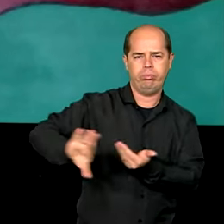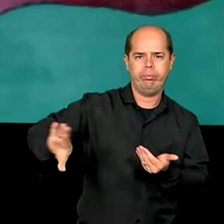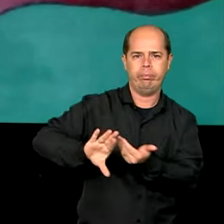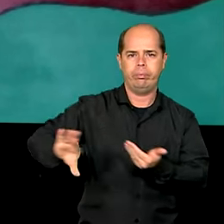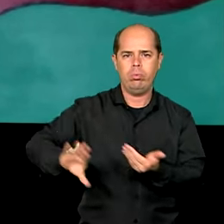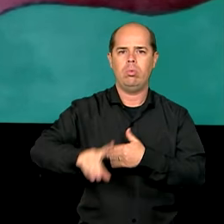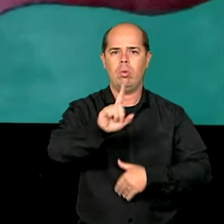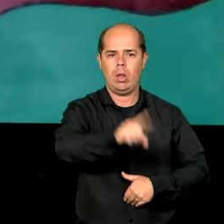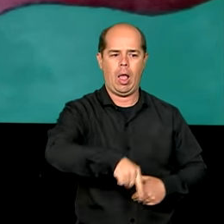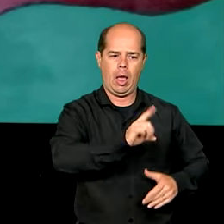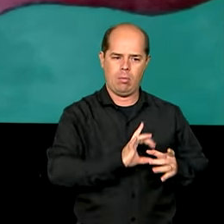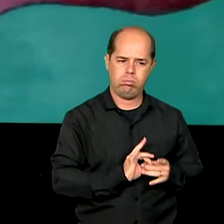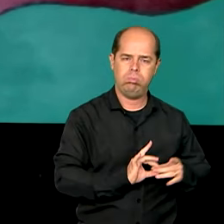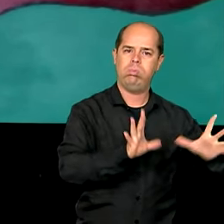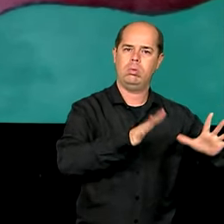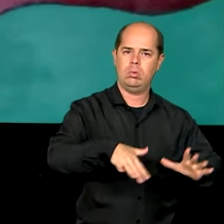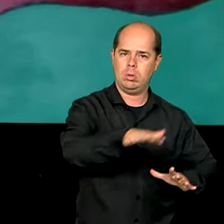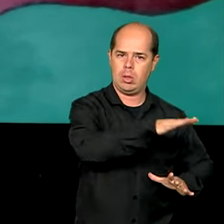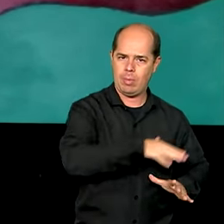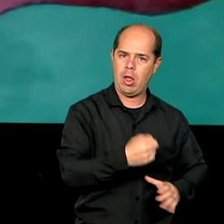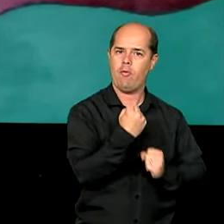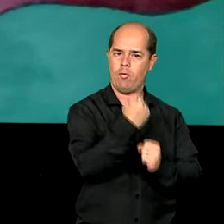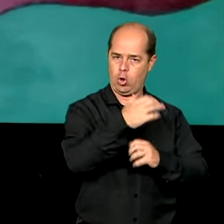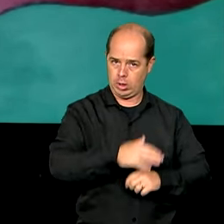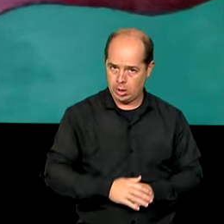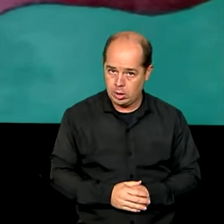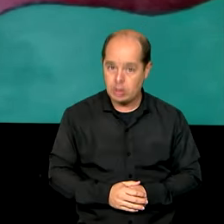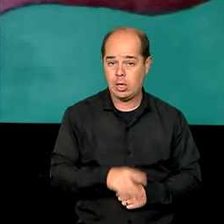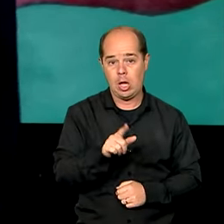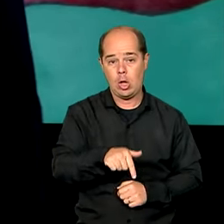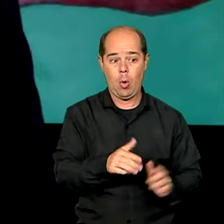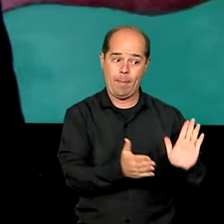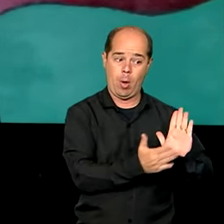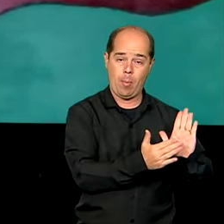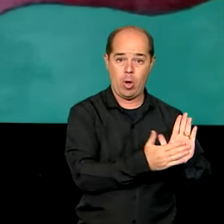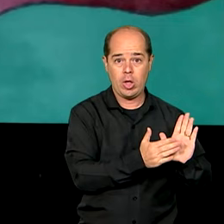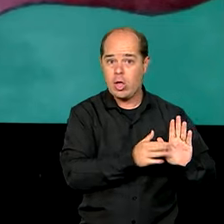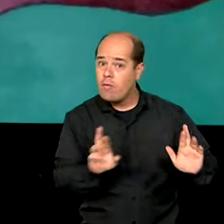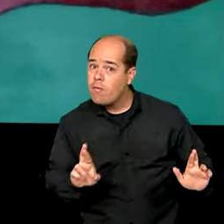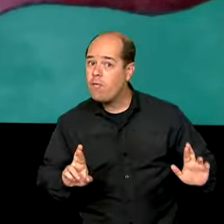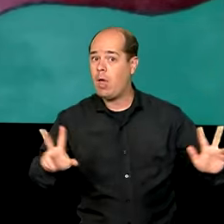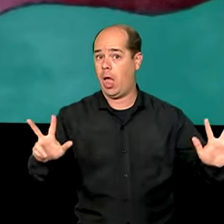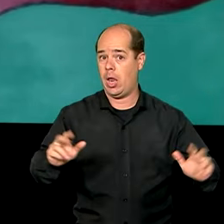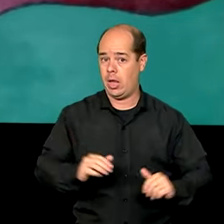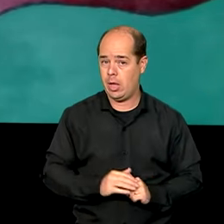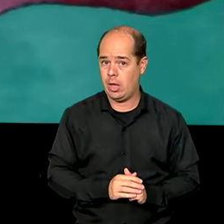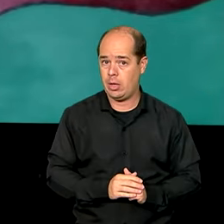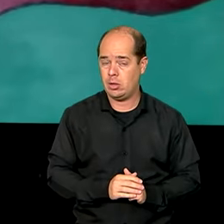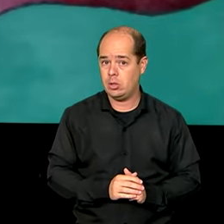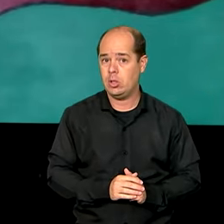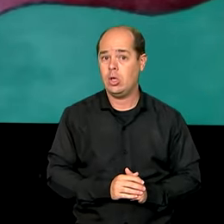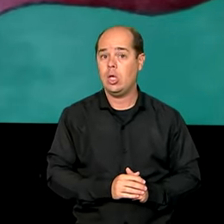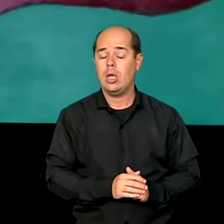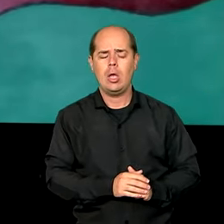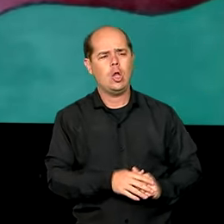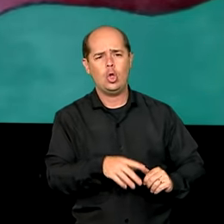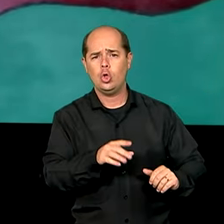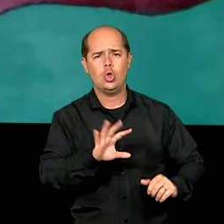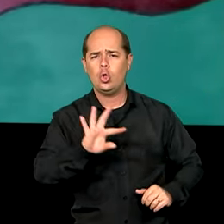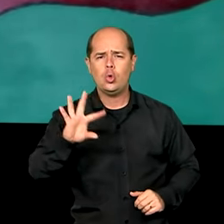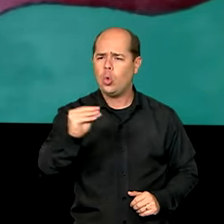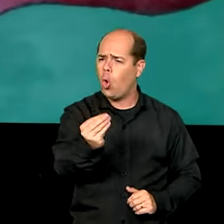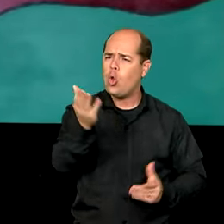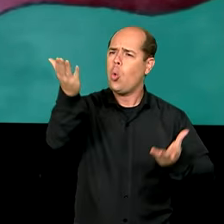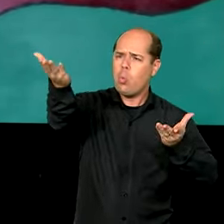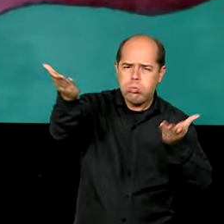construída dentro do Congresso Nacional, diferente da que o governo mandou. Não só esse ponto, mas todo o orçamento, nós vamos analisar com